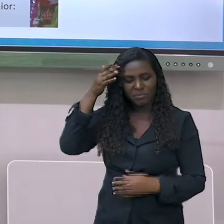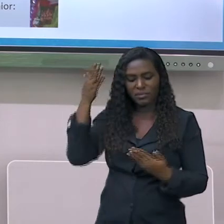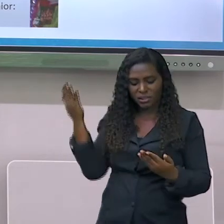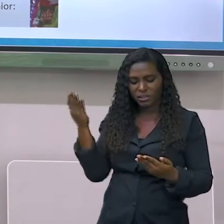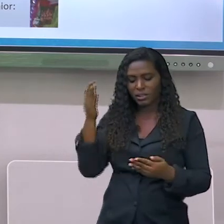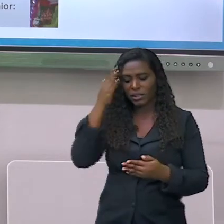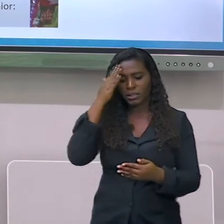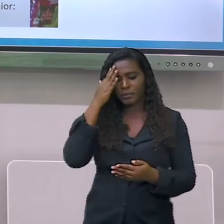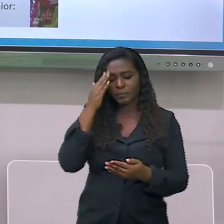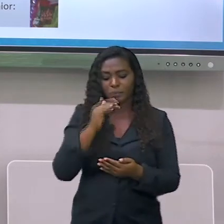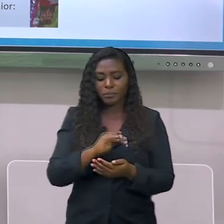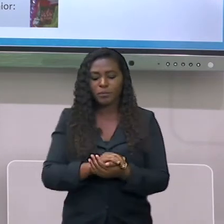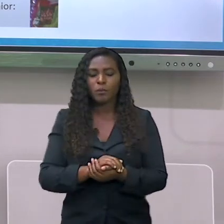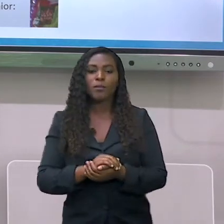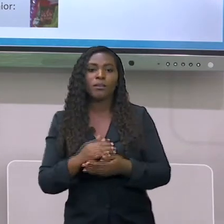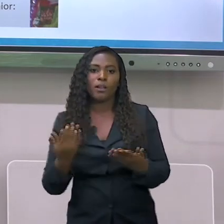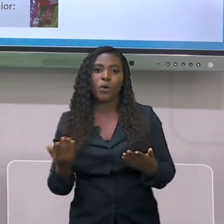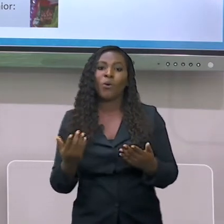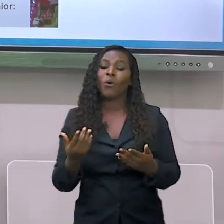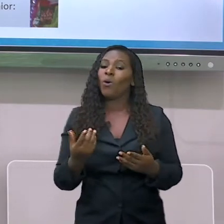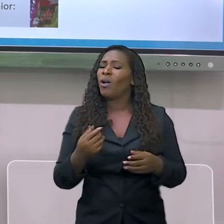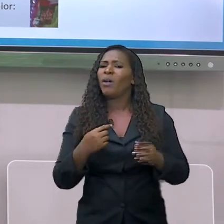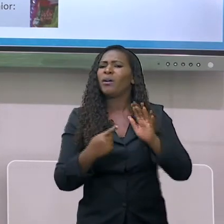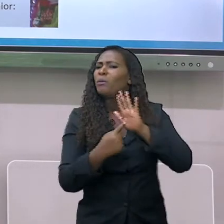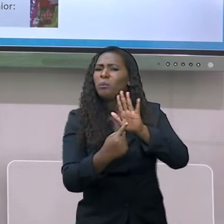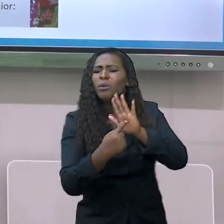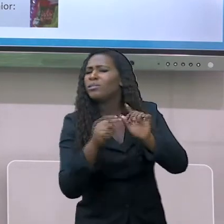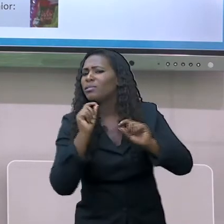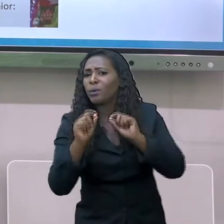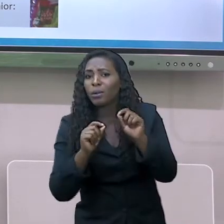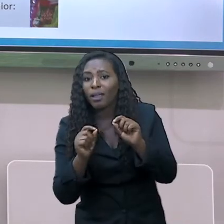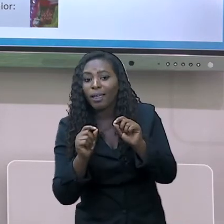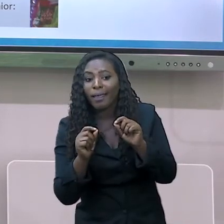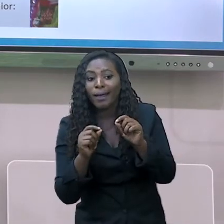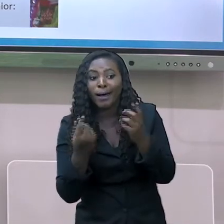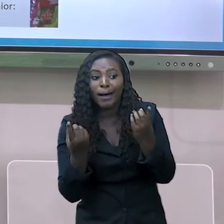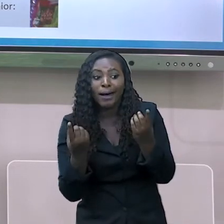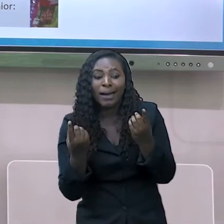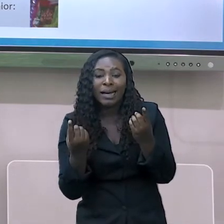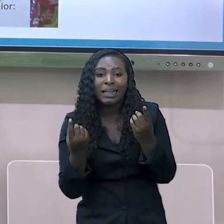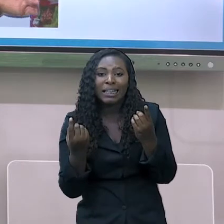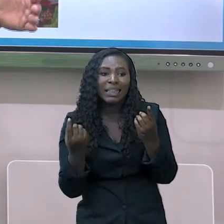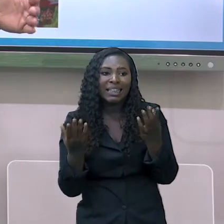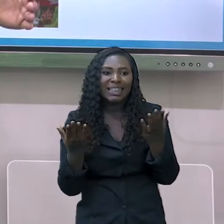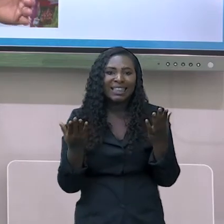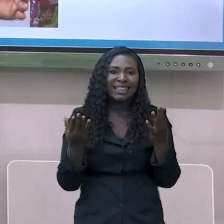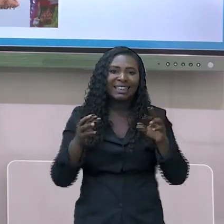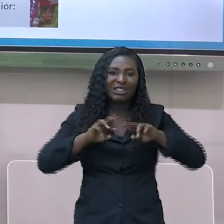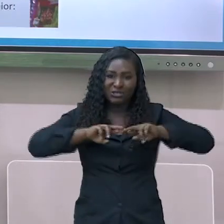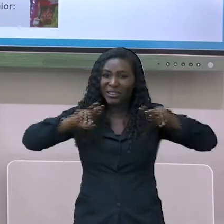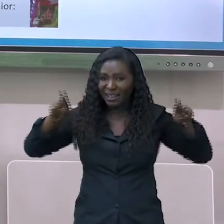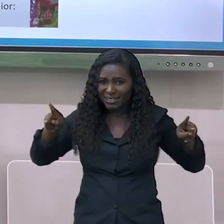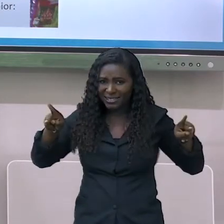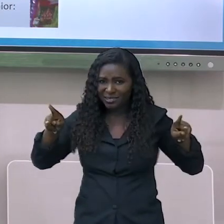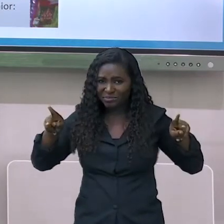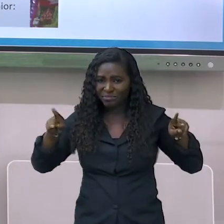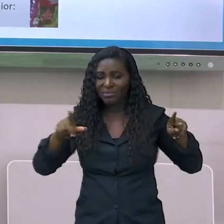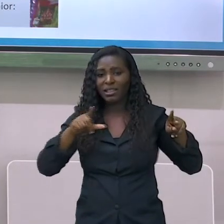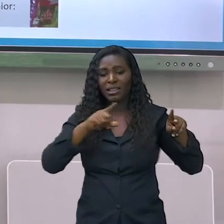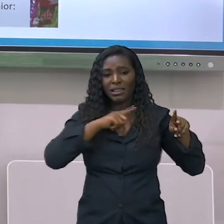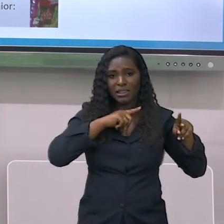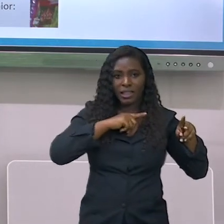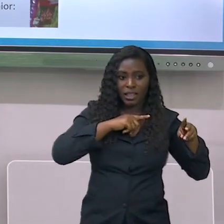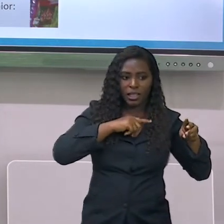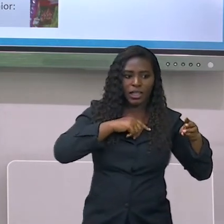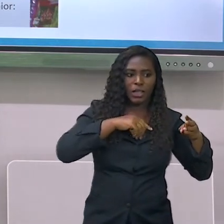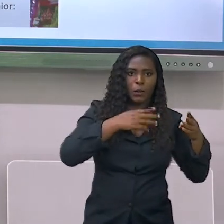mostrar? O contraste. Existem religiões, e é o